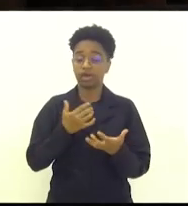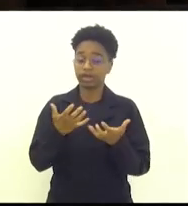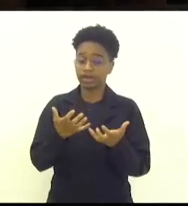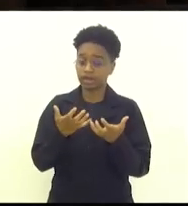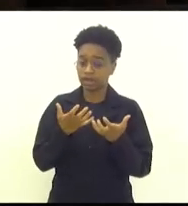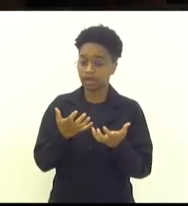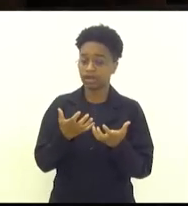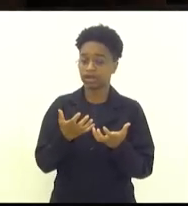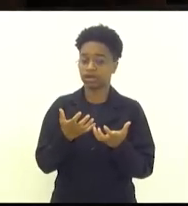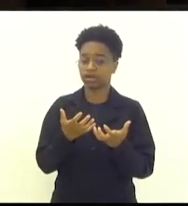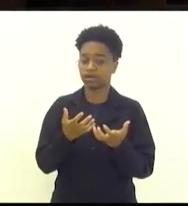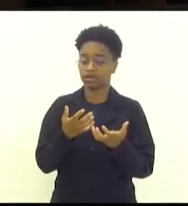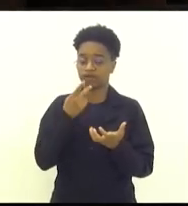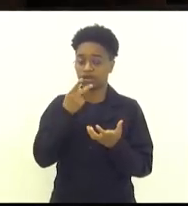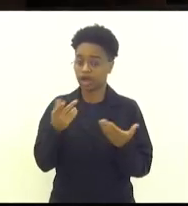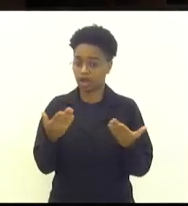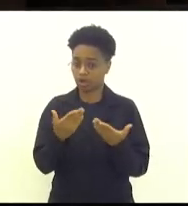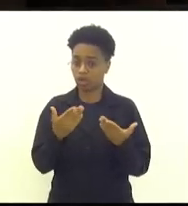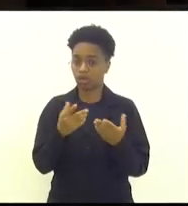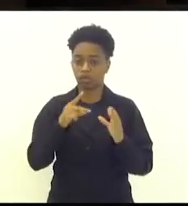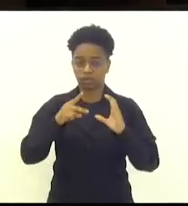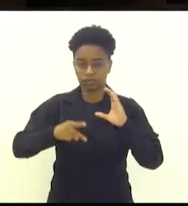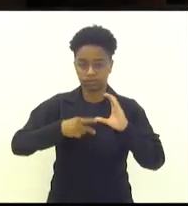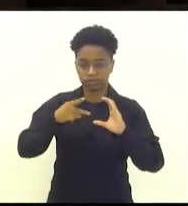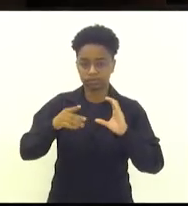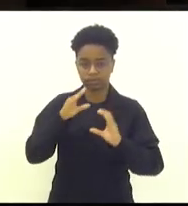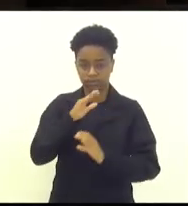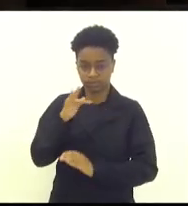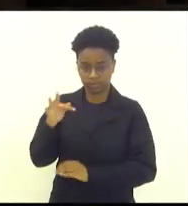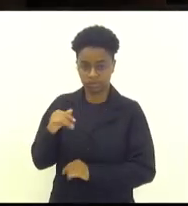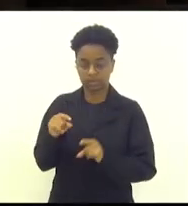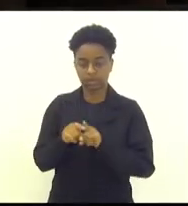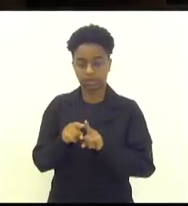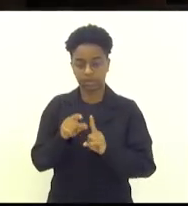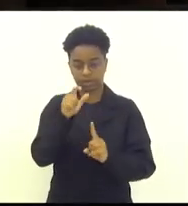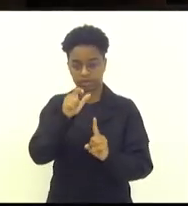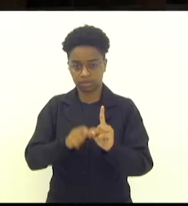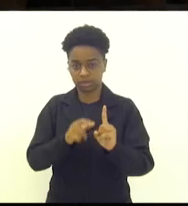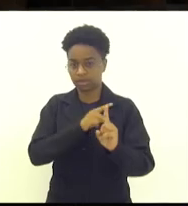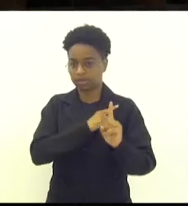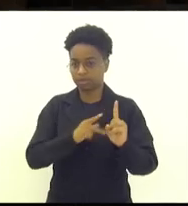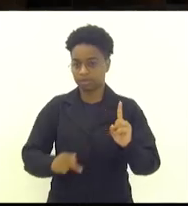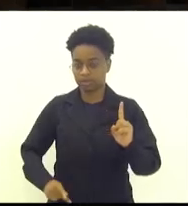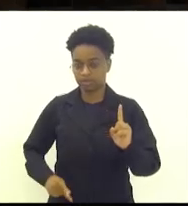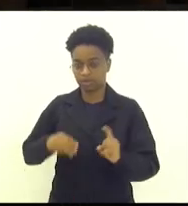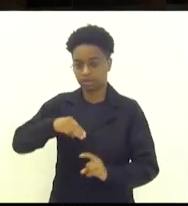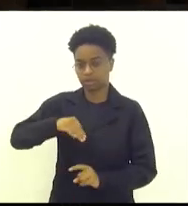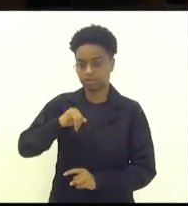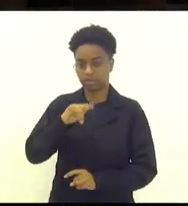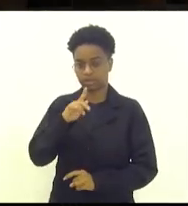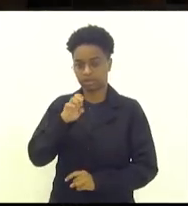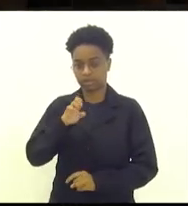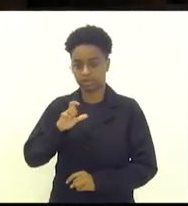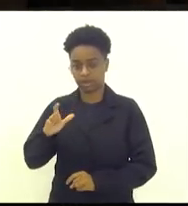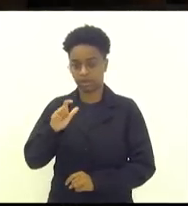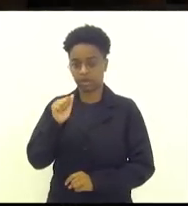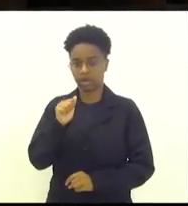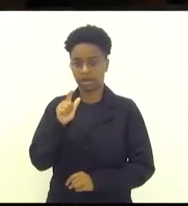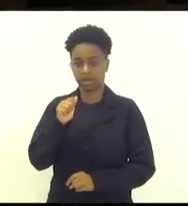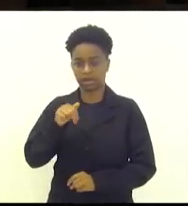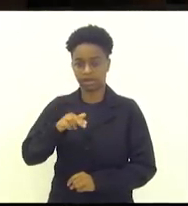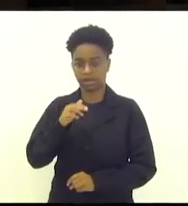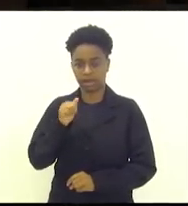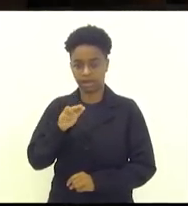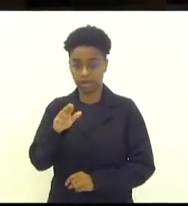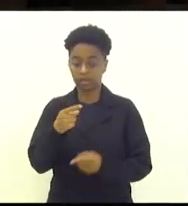dirigir à Câmara de Vereadores de Cabo Frio, inclusive, na pessoa do presidente, Miguel Alencar, que desde o